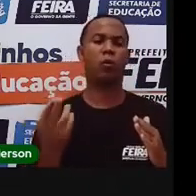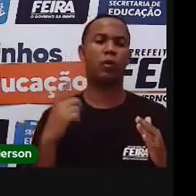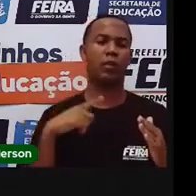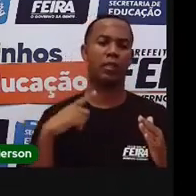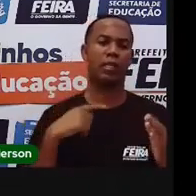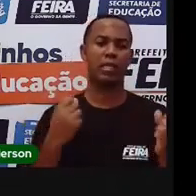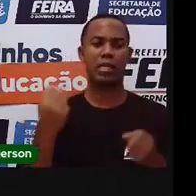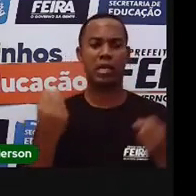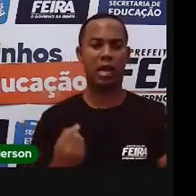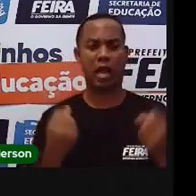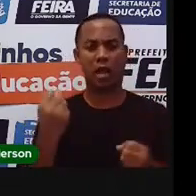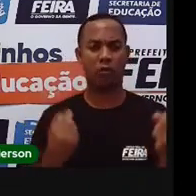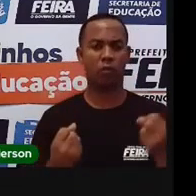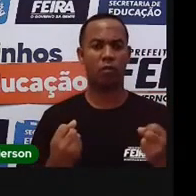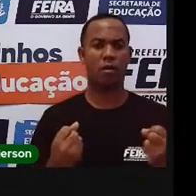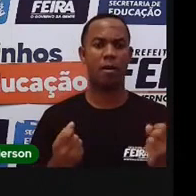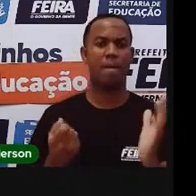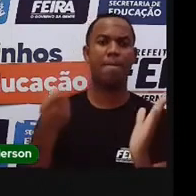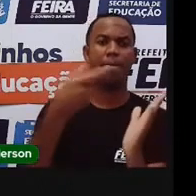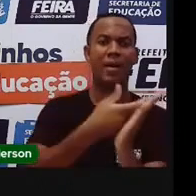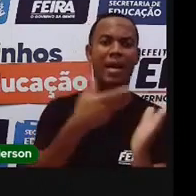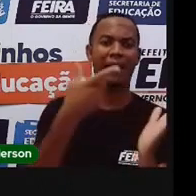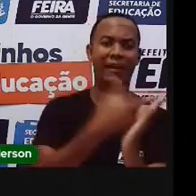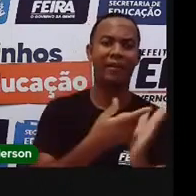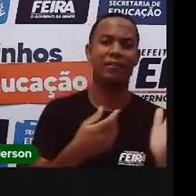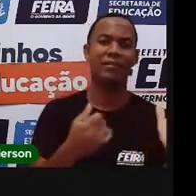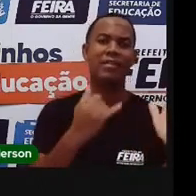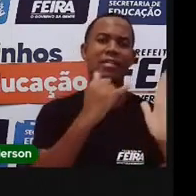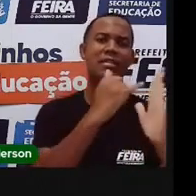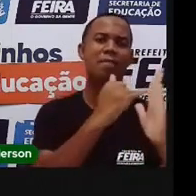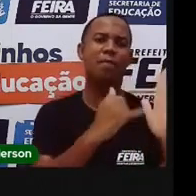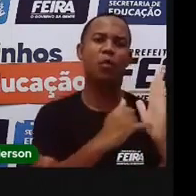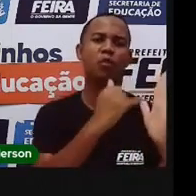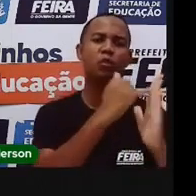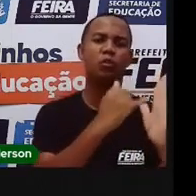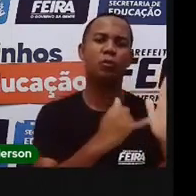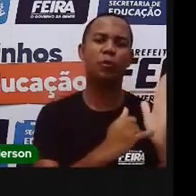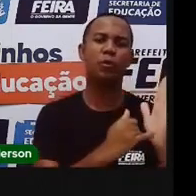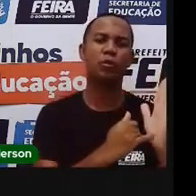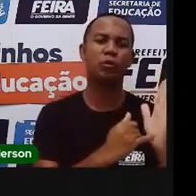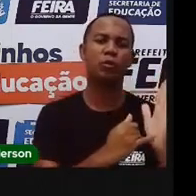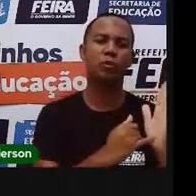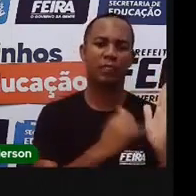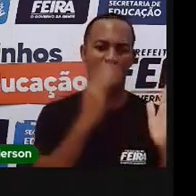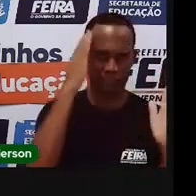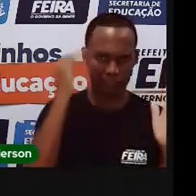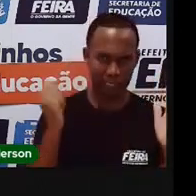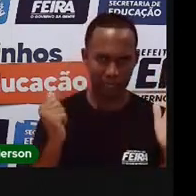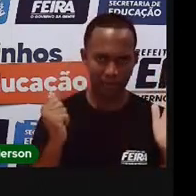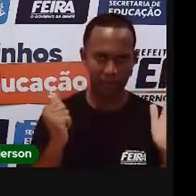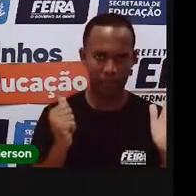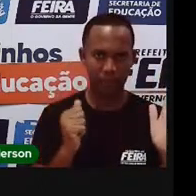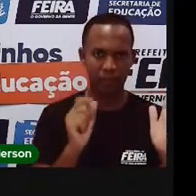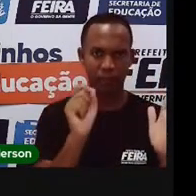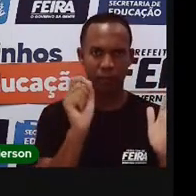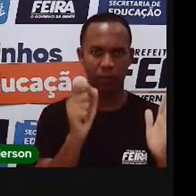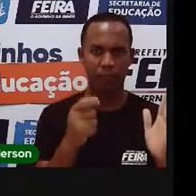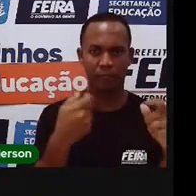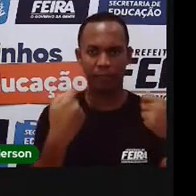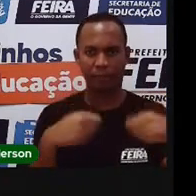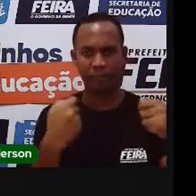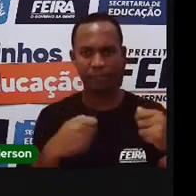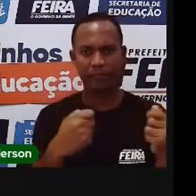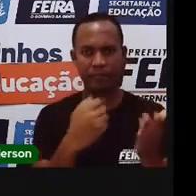impostos. Vocês sabem o que são impostos? São taxas sobre coisas que a gente tem